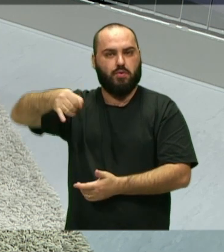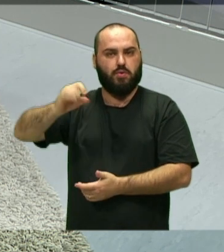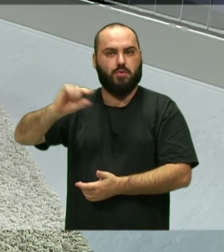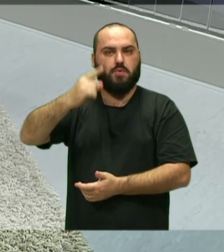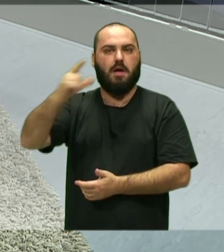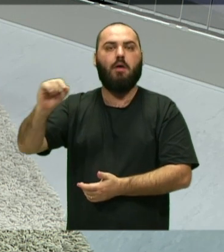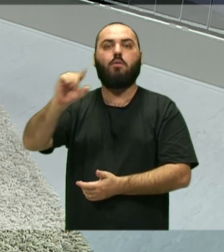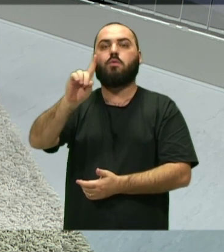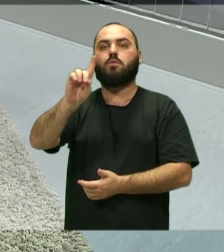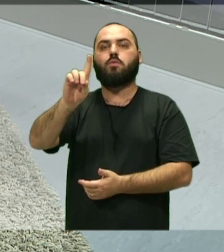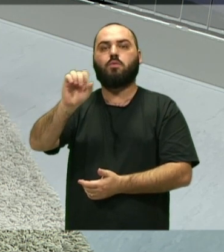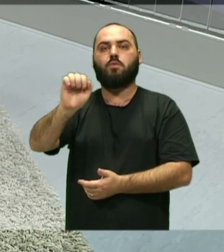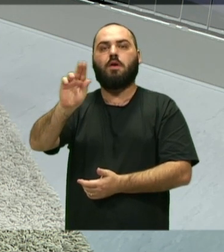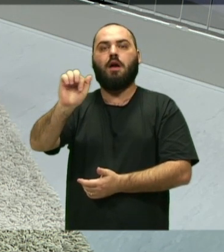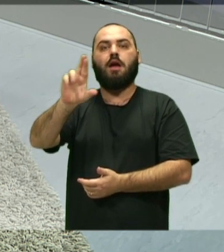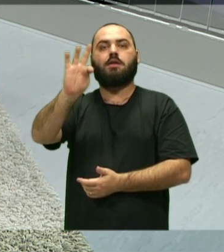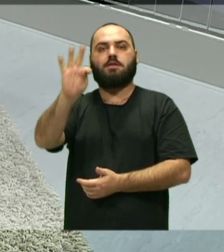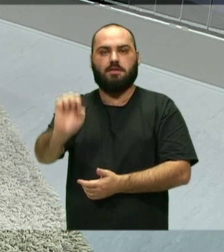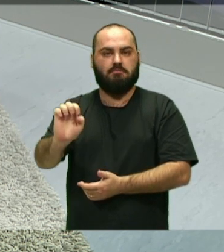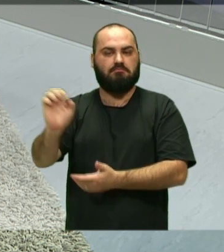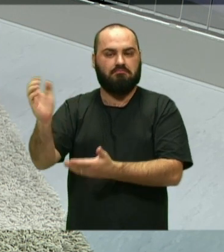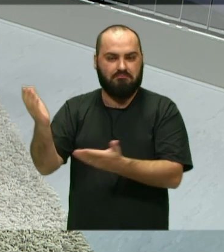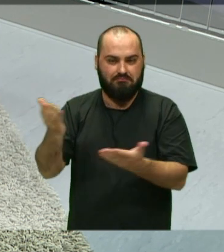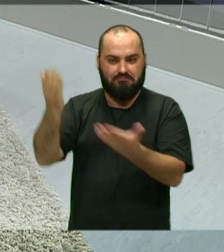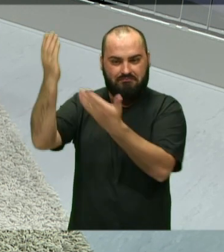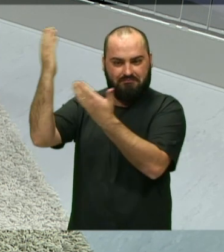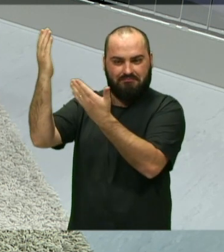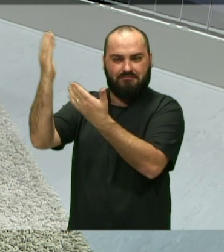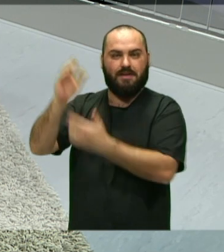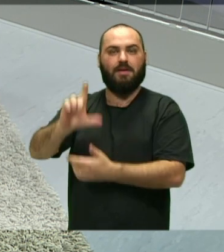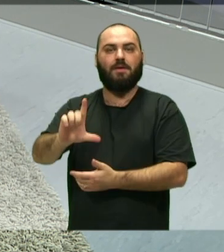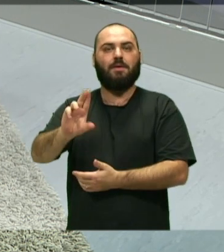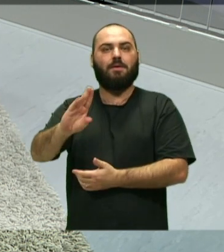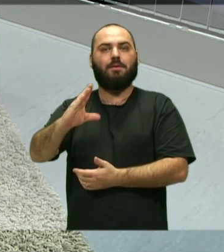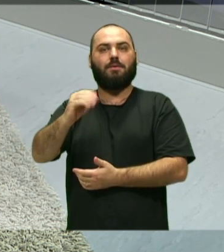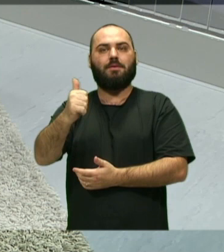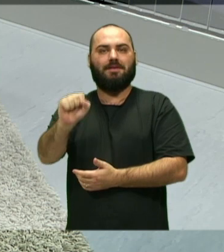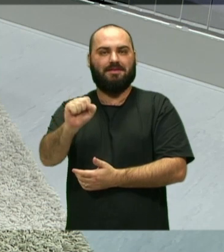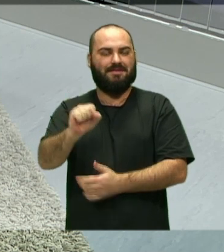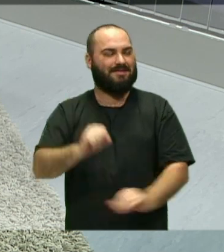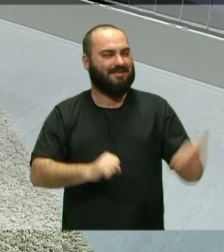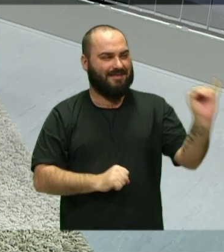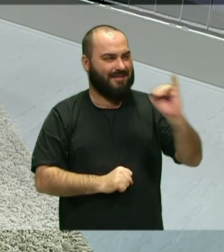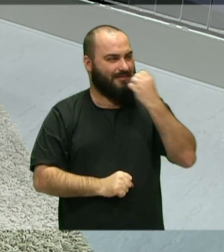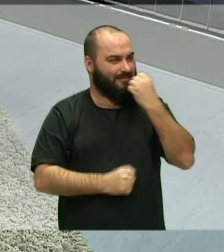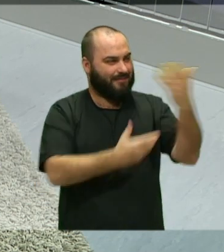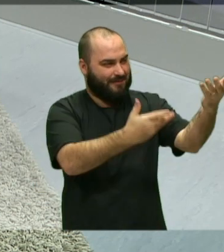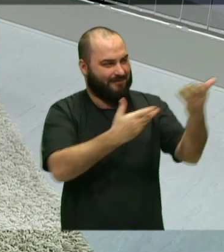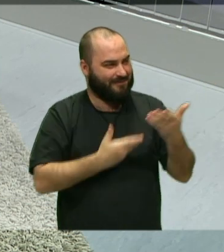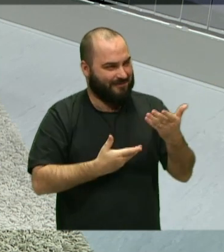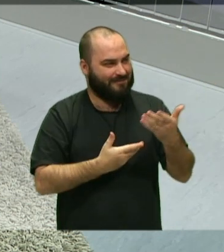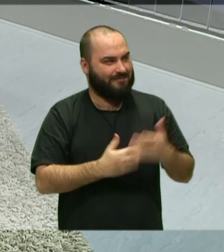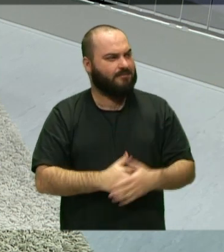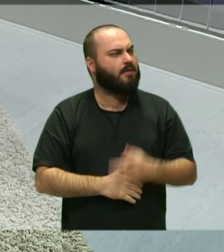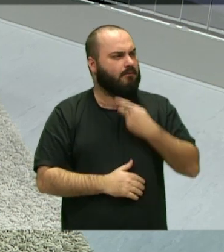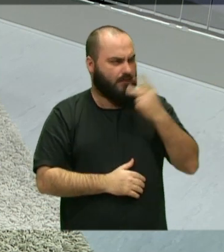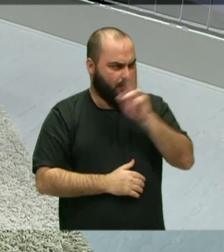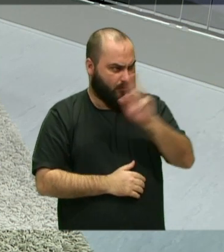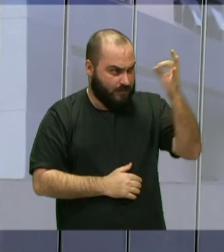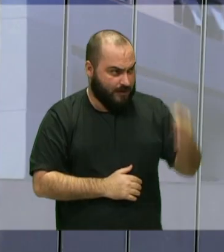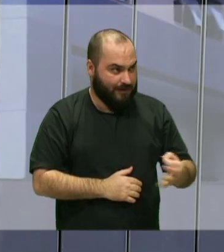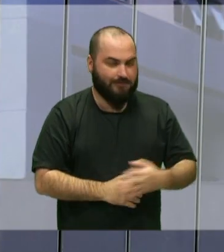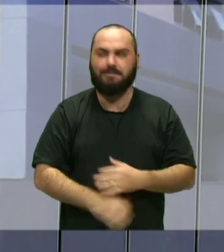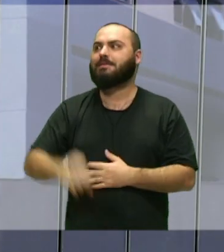Duarte, Lucas Matheus Alves Preixar. Olá, seja bem-vindo, Lucas, pronunciei teu nome certo?